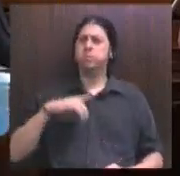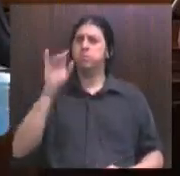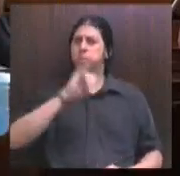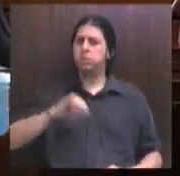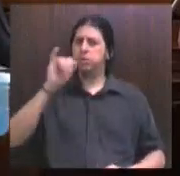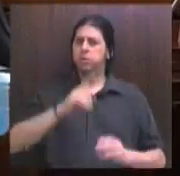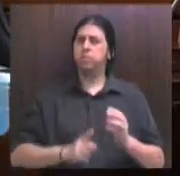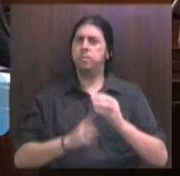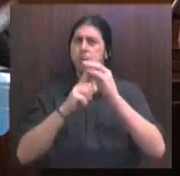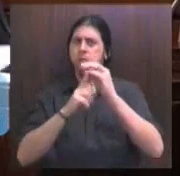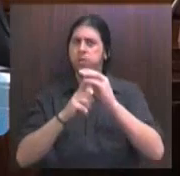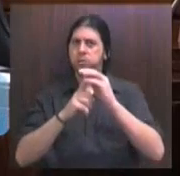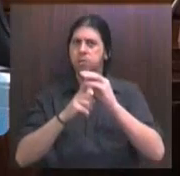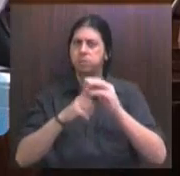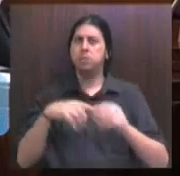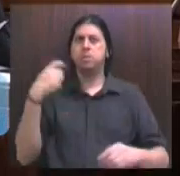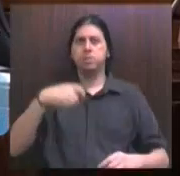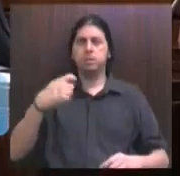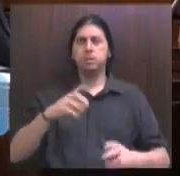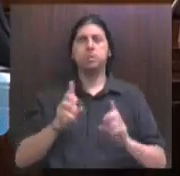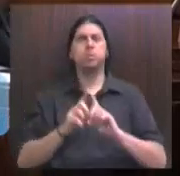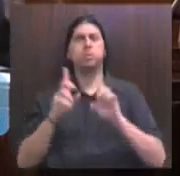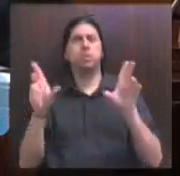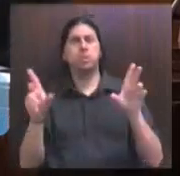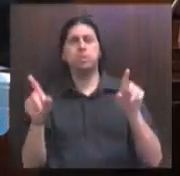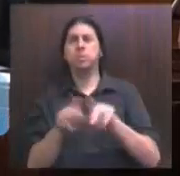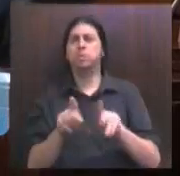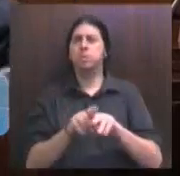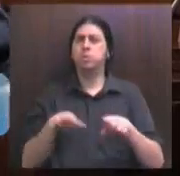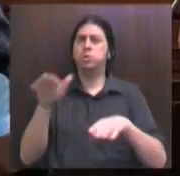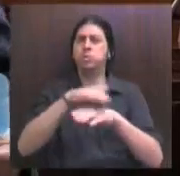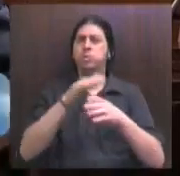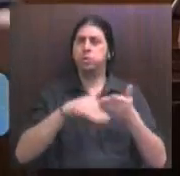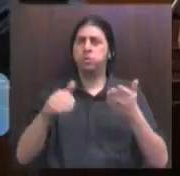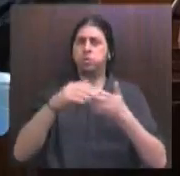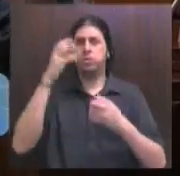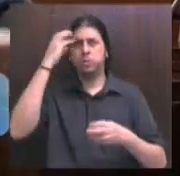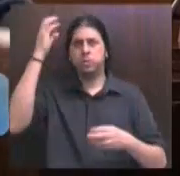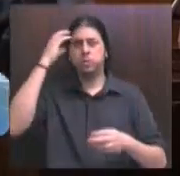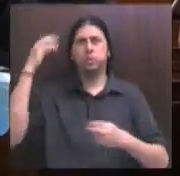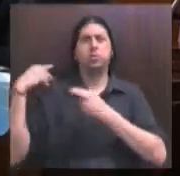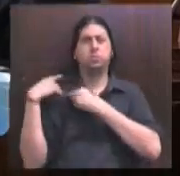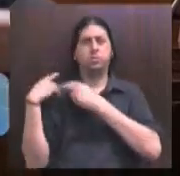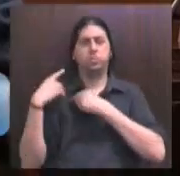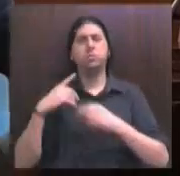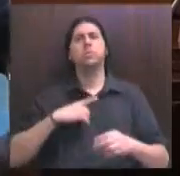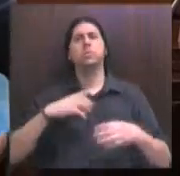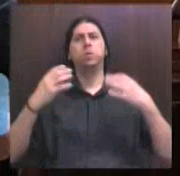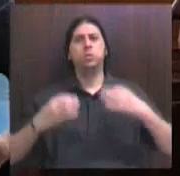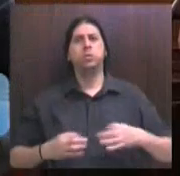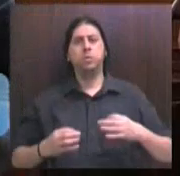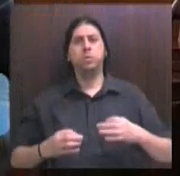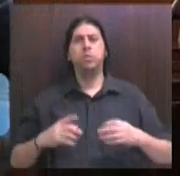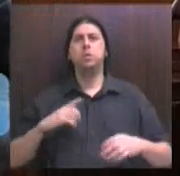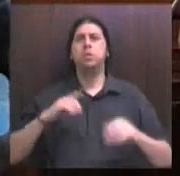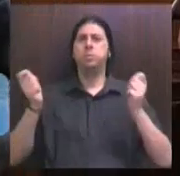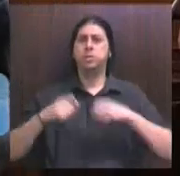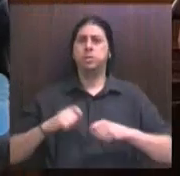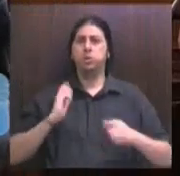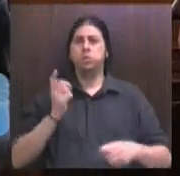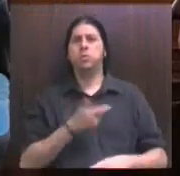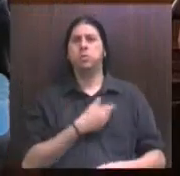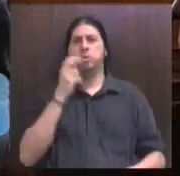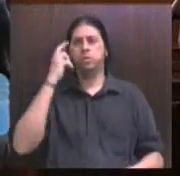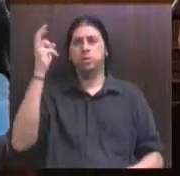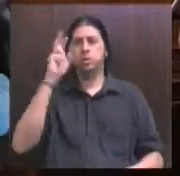independência se não tiver democracia e, sobretudo, soberania e uma condição de afirmar a nossa capacidade